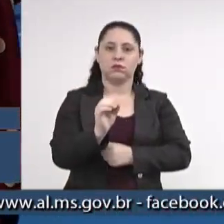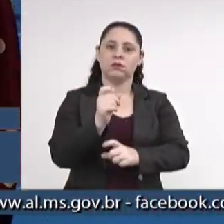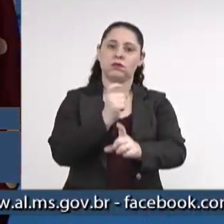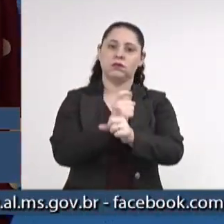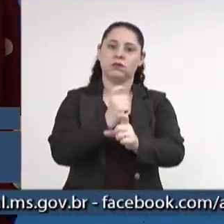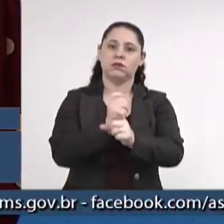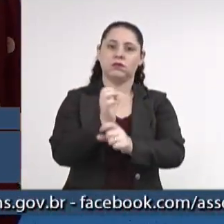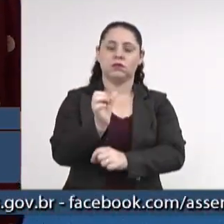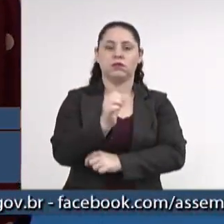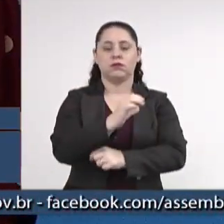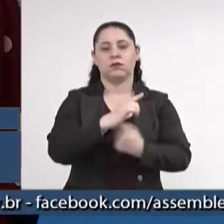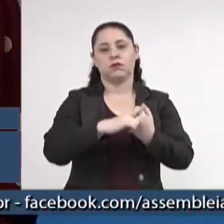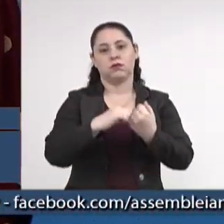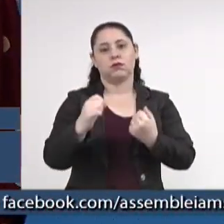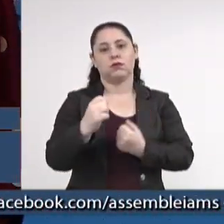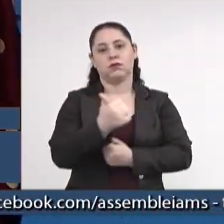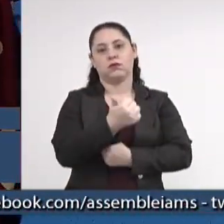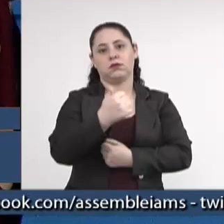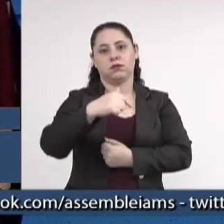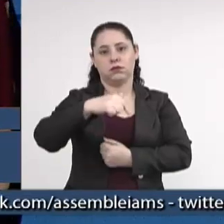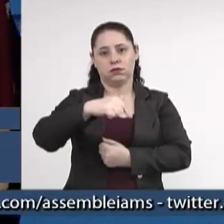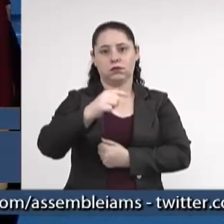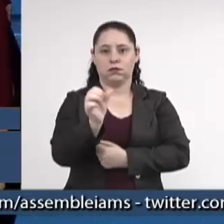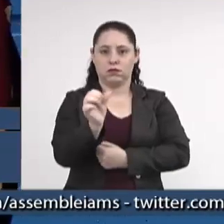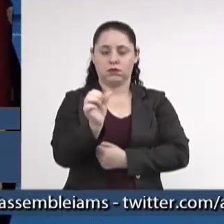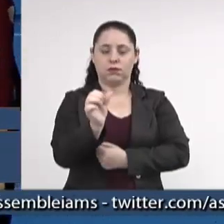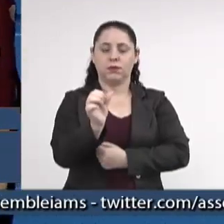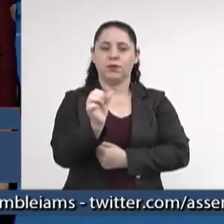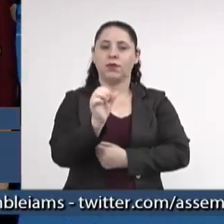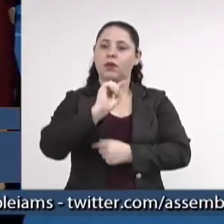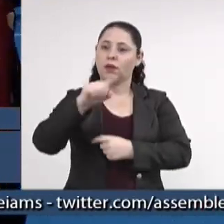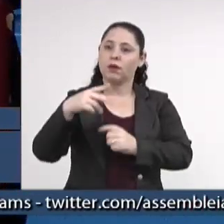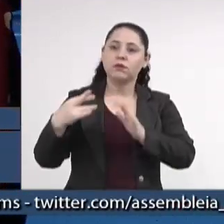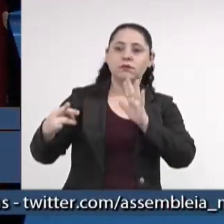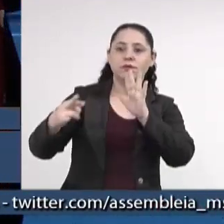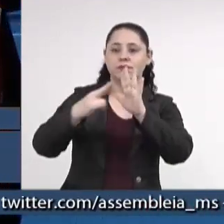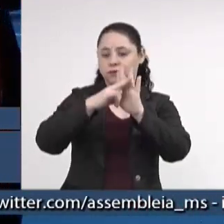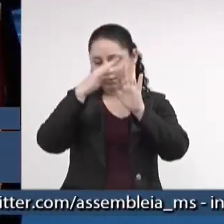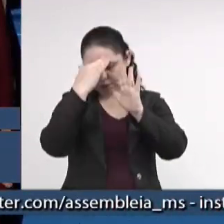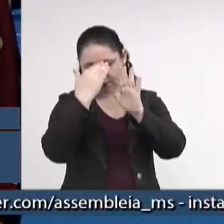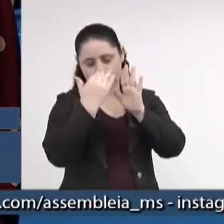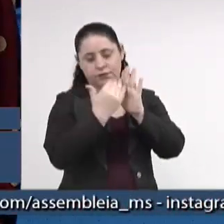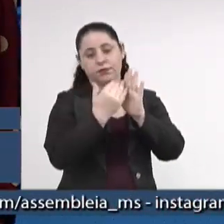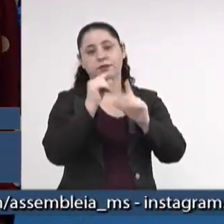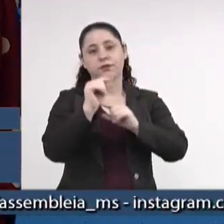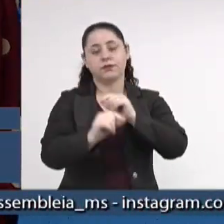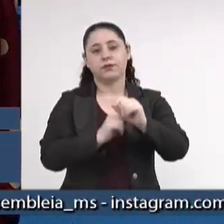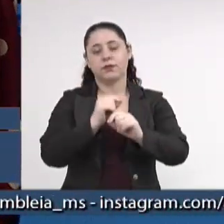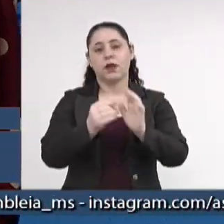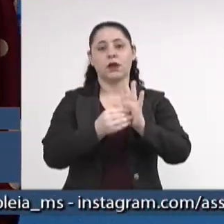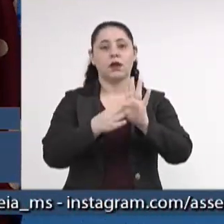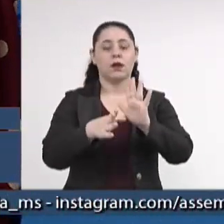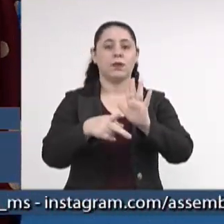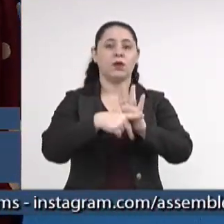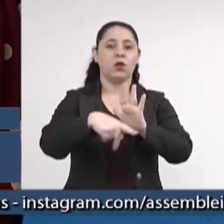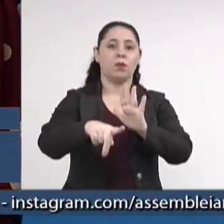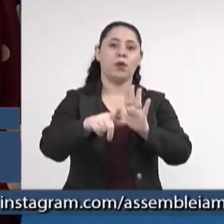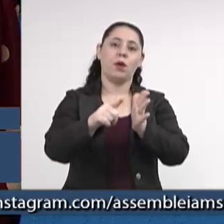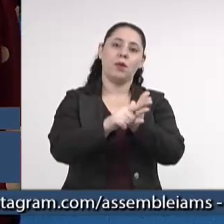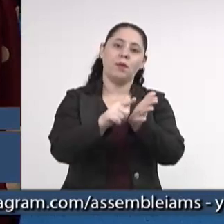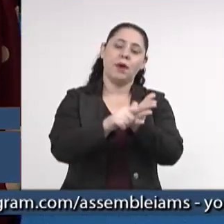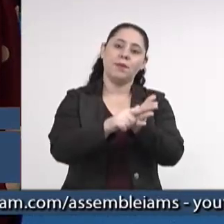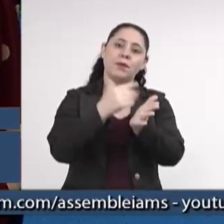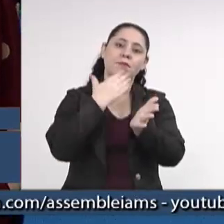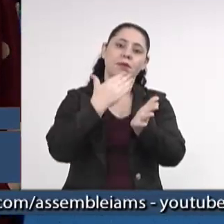inciso VI e do artigo 176, após ouvido o coleno plenário, que seja encaminhado expediente